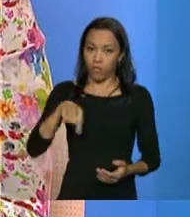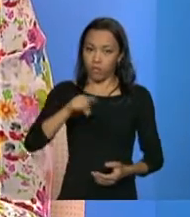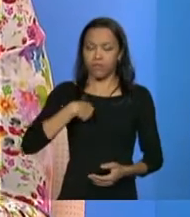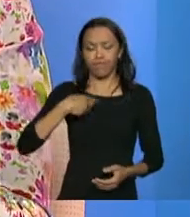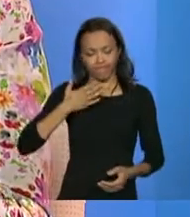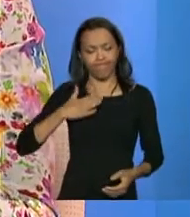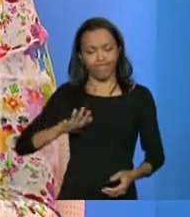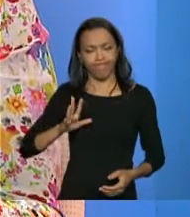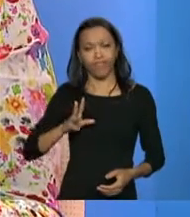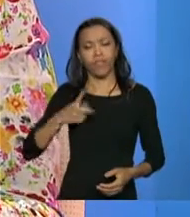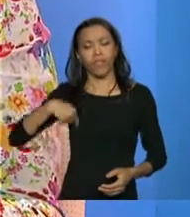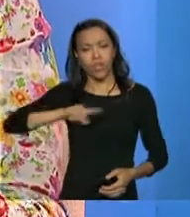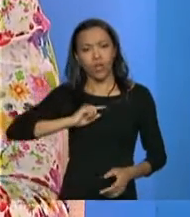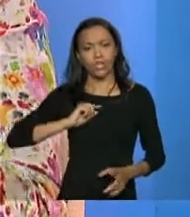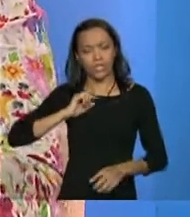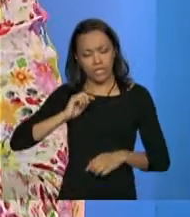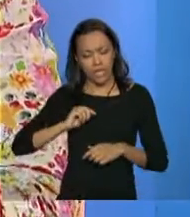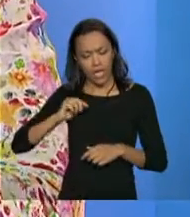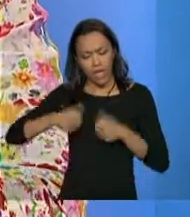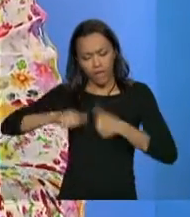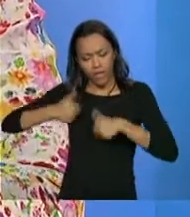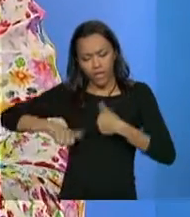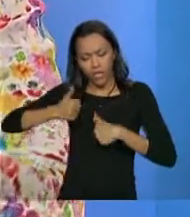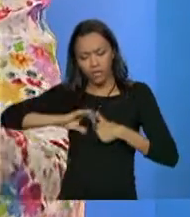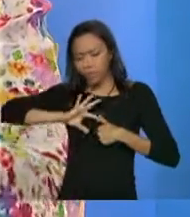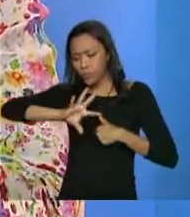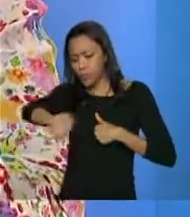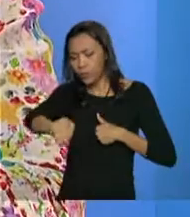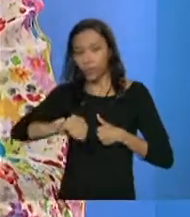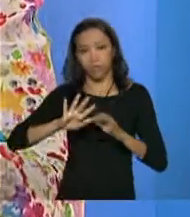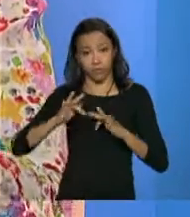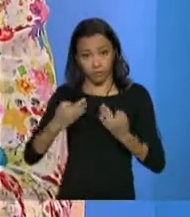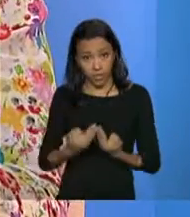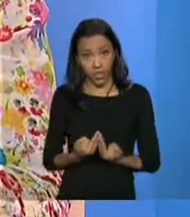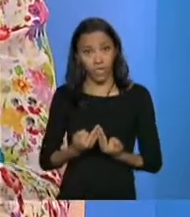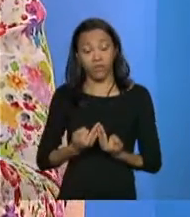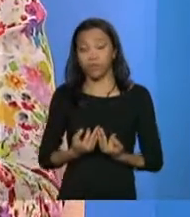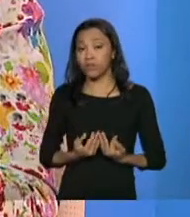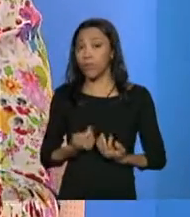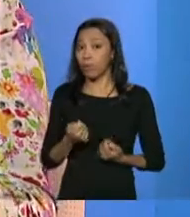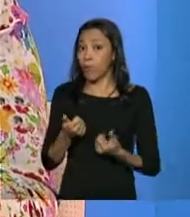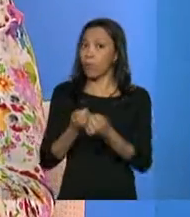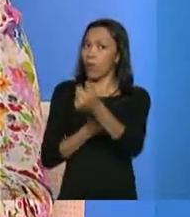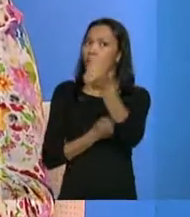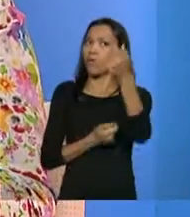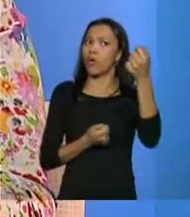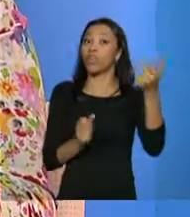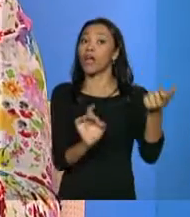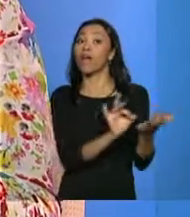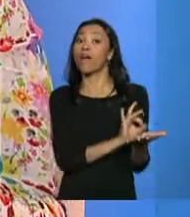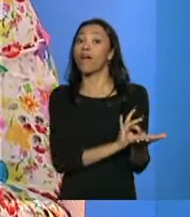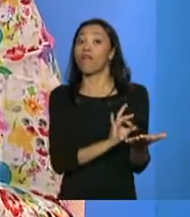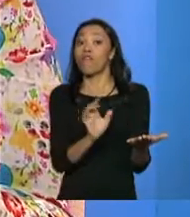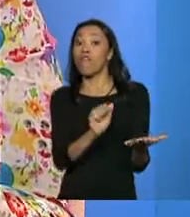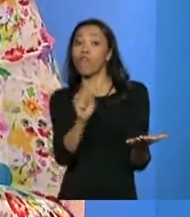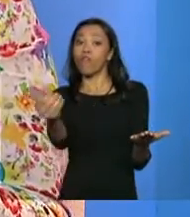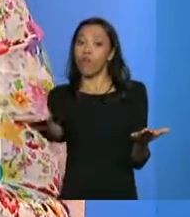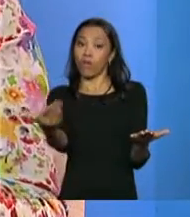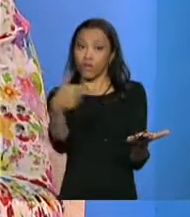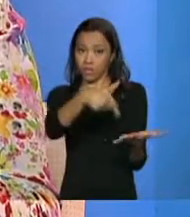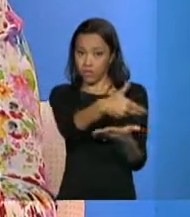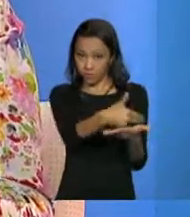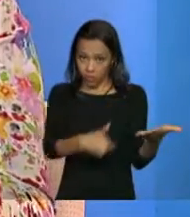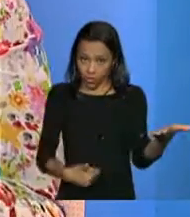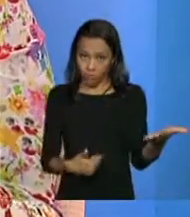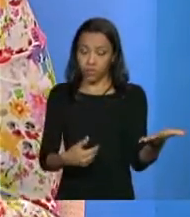de fato a gente faz todas as análises e todas essas famílias, praticamente todas, são muito poucas, que estão fora desse perfil meio salário mínimo